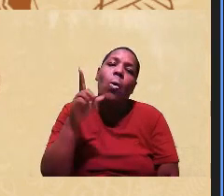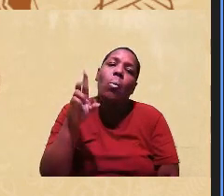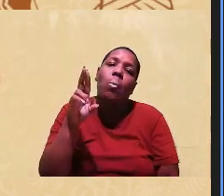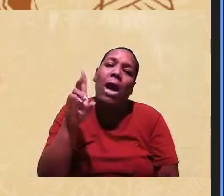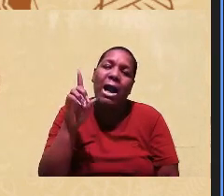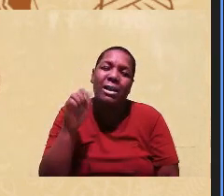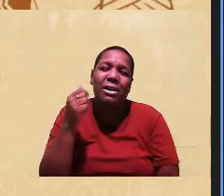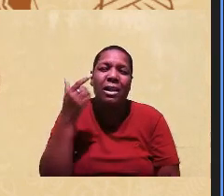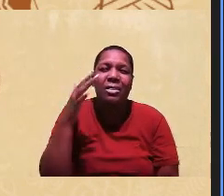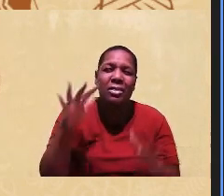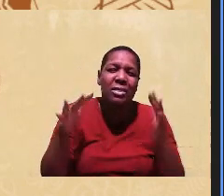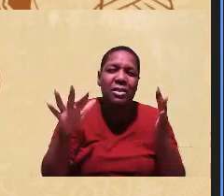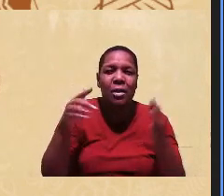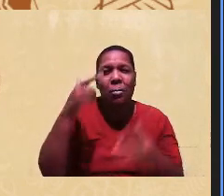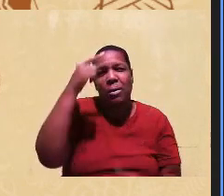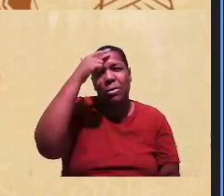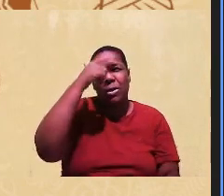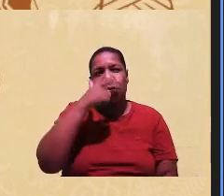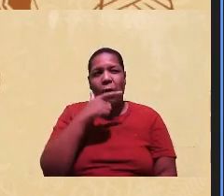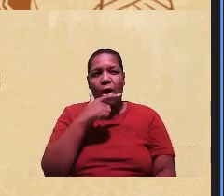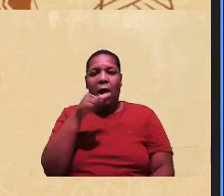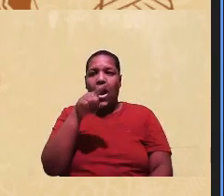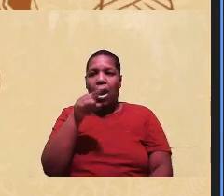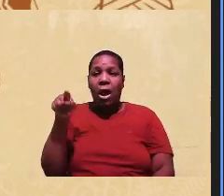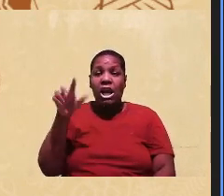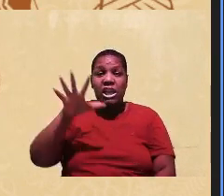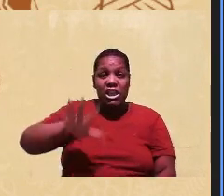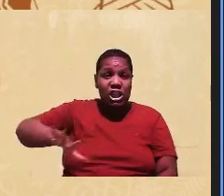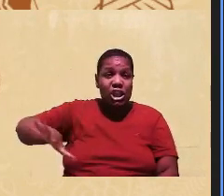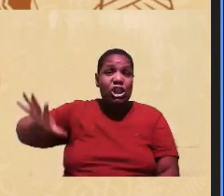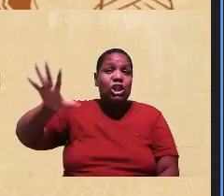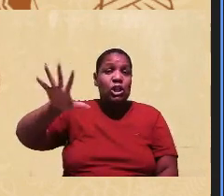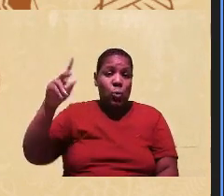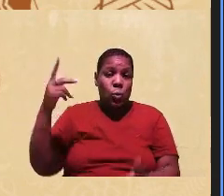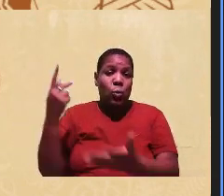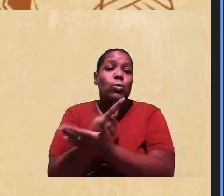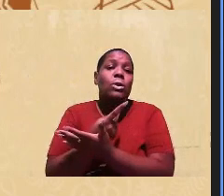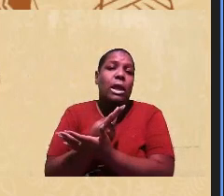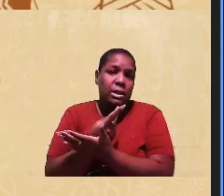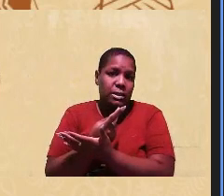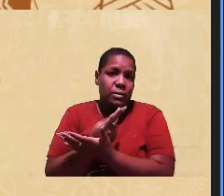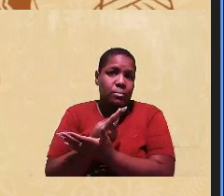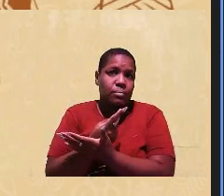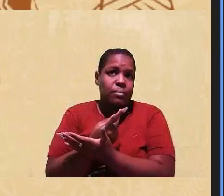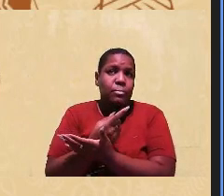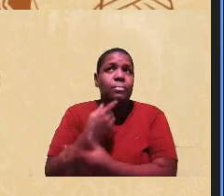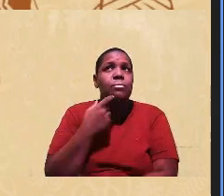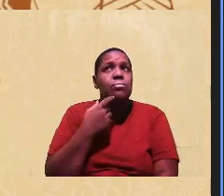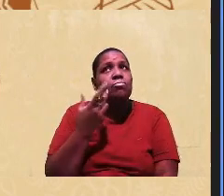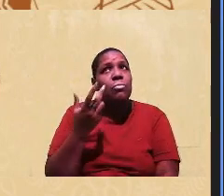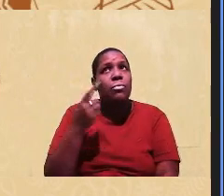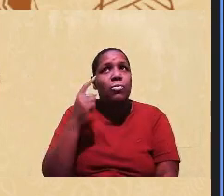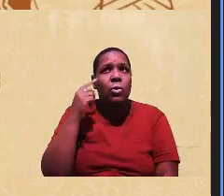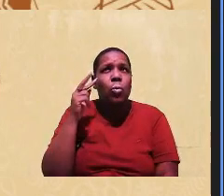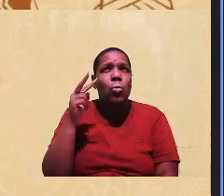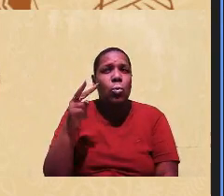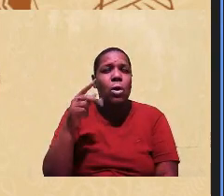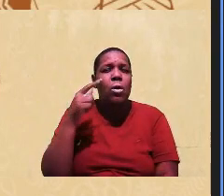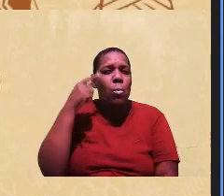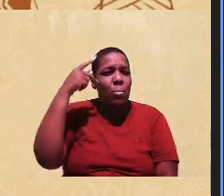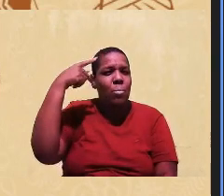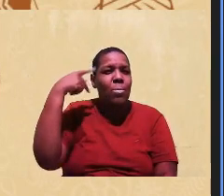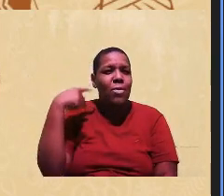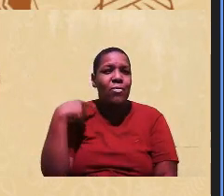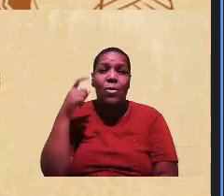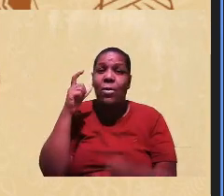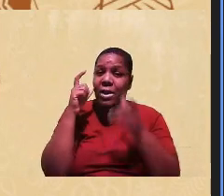do perfil da banca e da região onde a banca acontece. Então, eu tenho aqui esse perfil, ele é muito interessante,